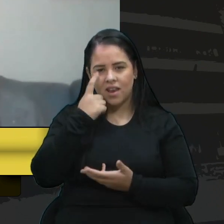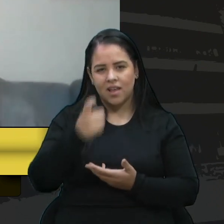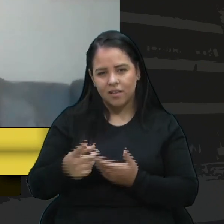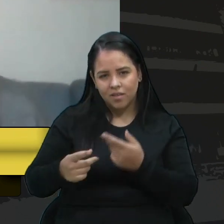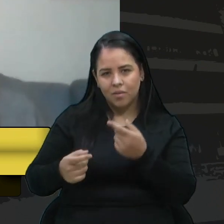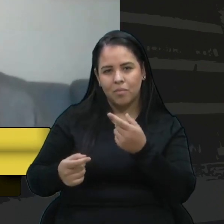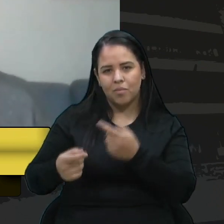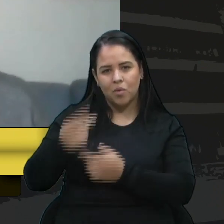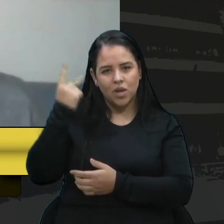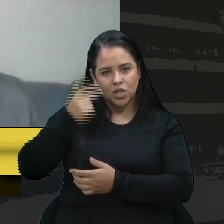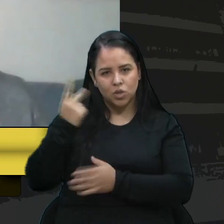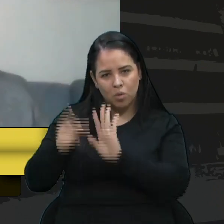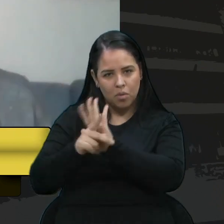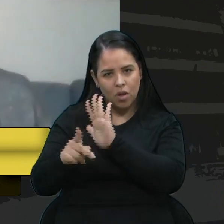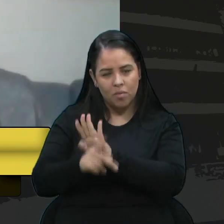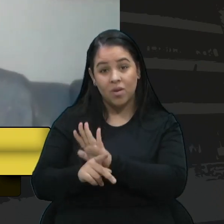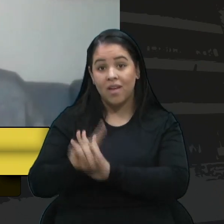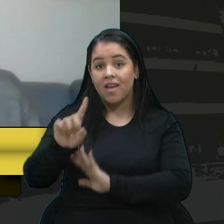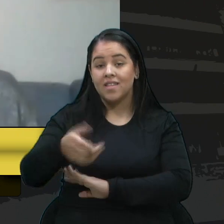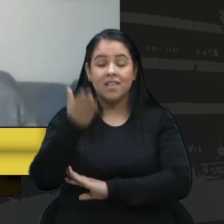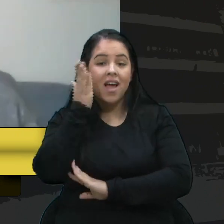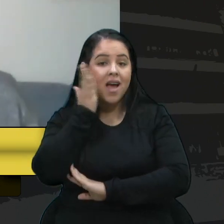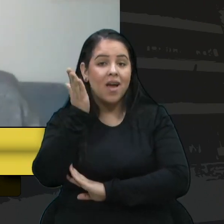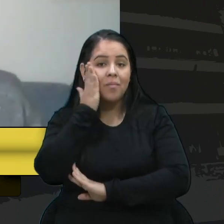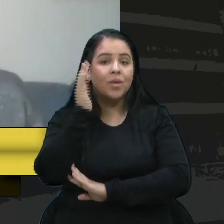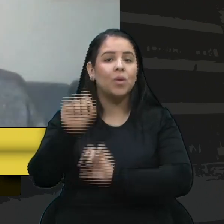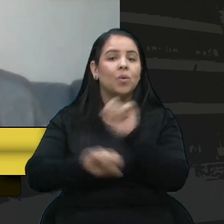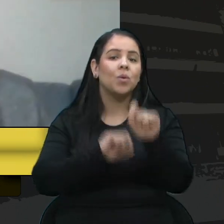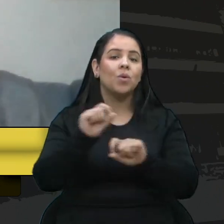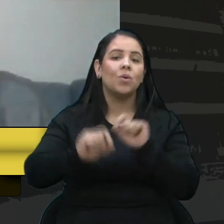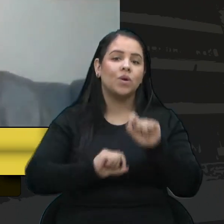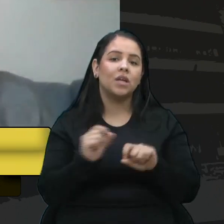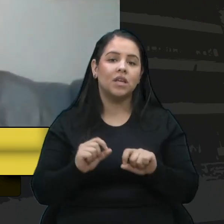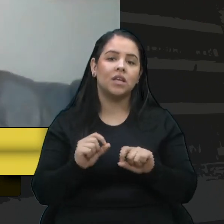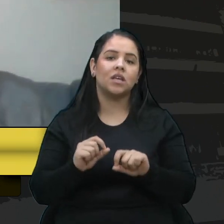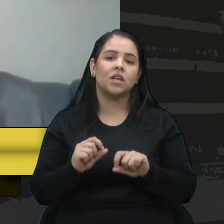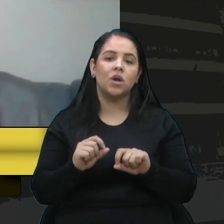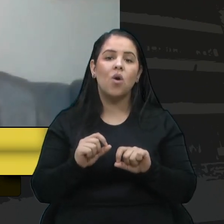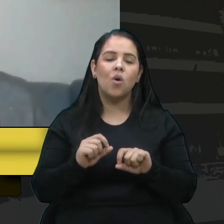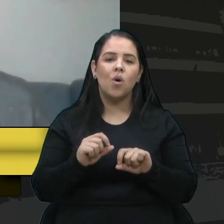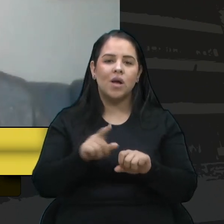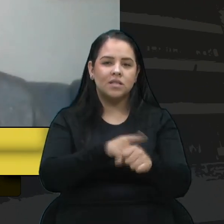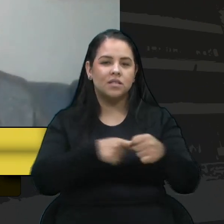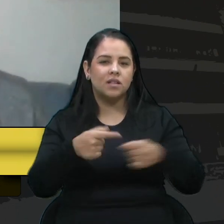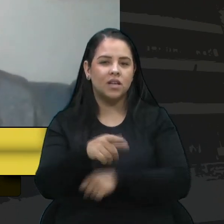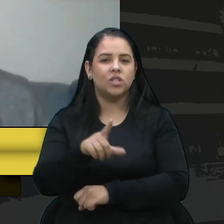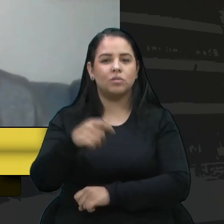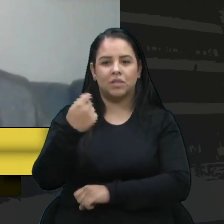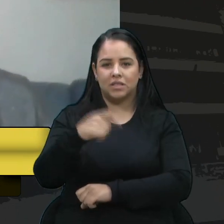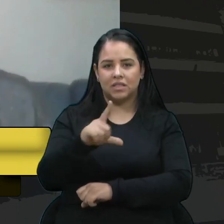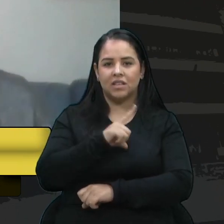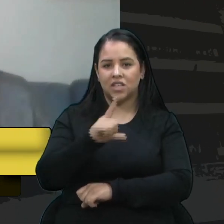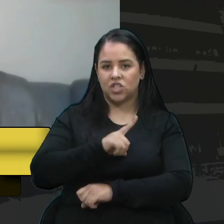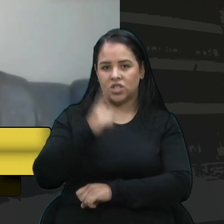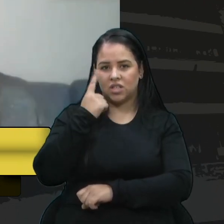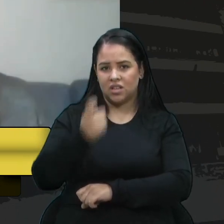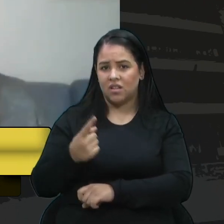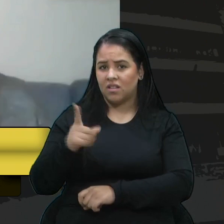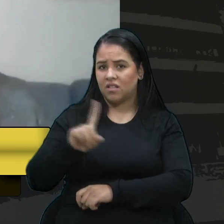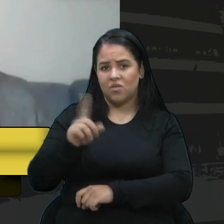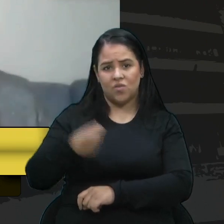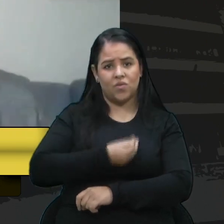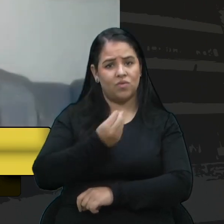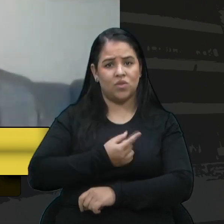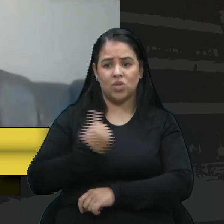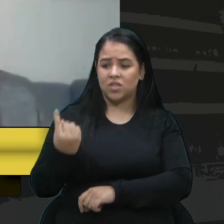que os municípios têm na tomada de decisões que são no âmbito estadual e no âmbito federal. Porque a gente não vive sozinho.